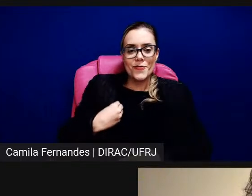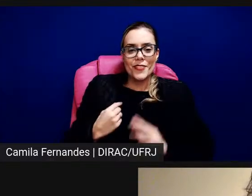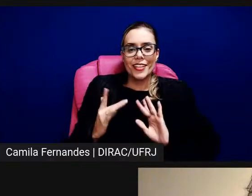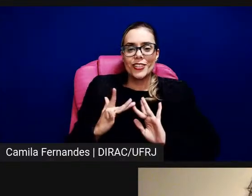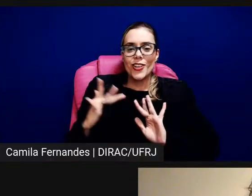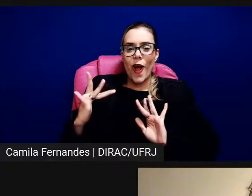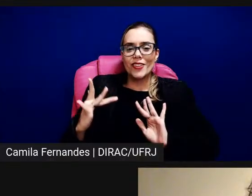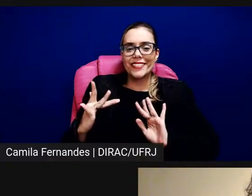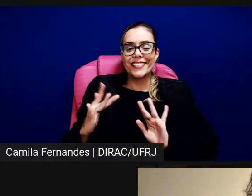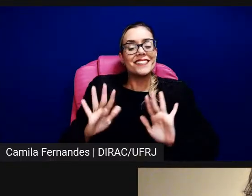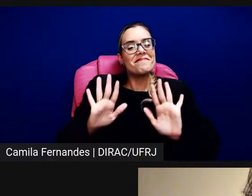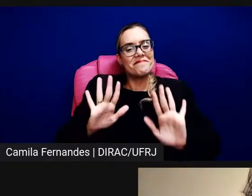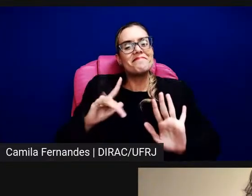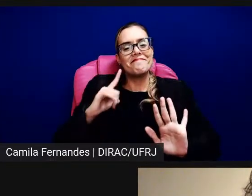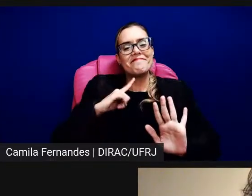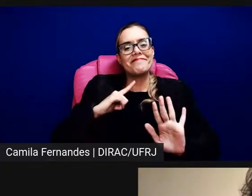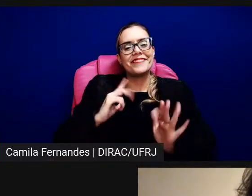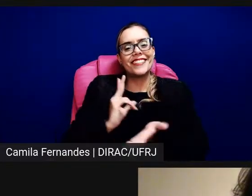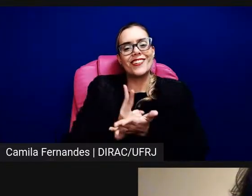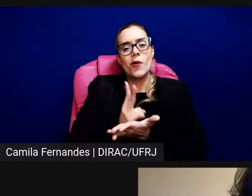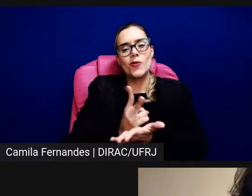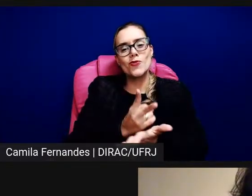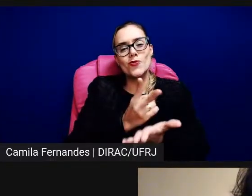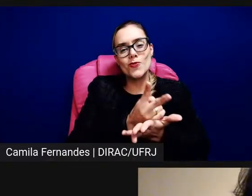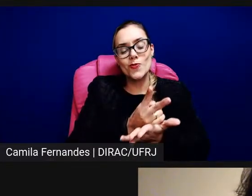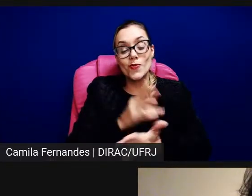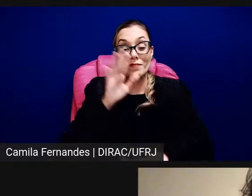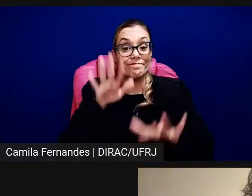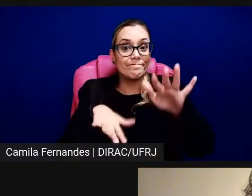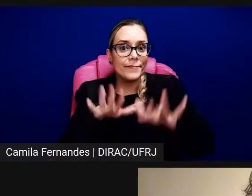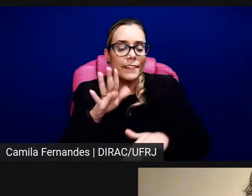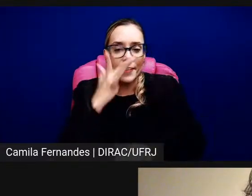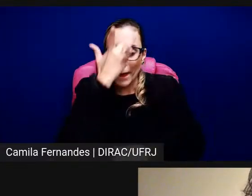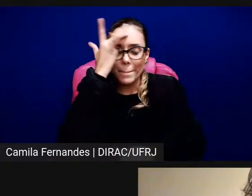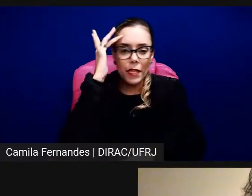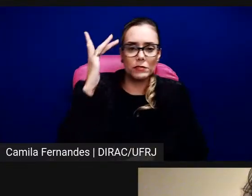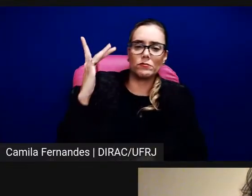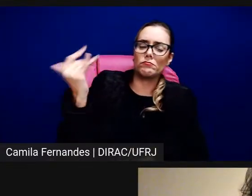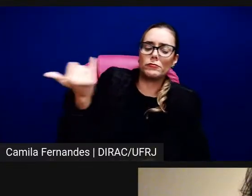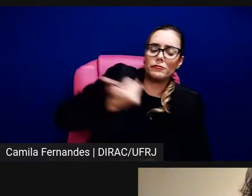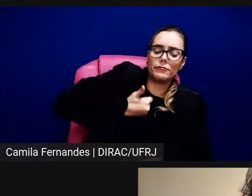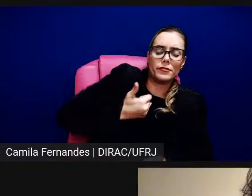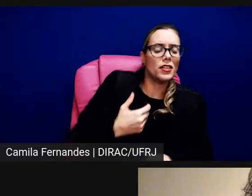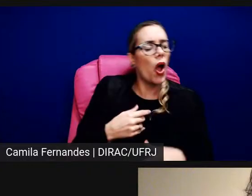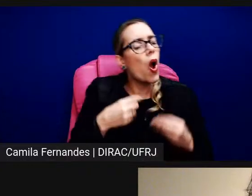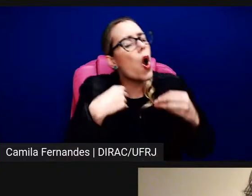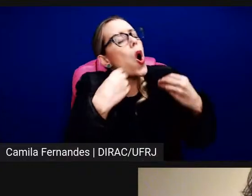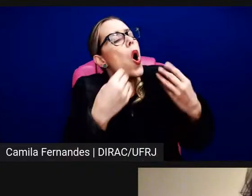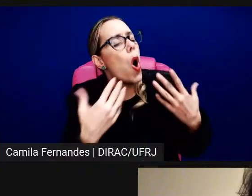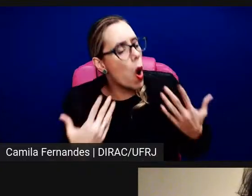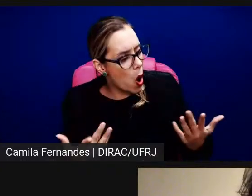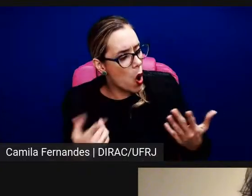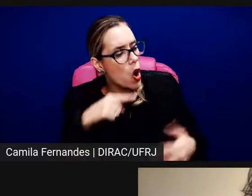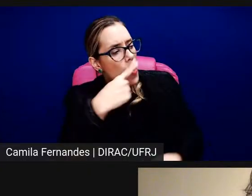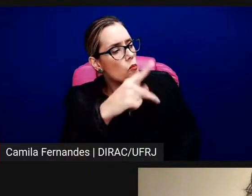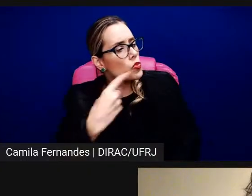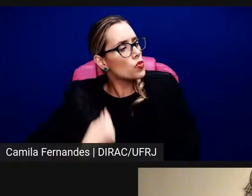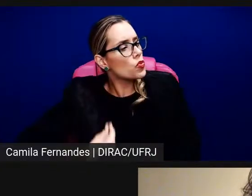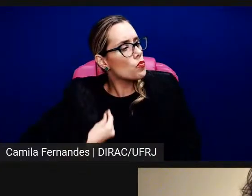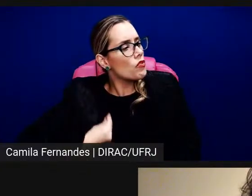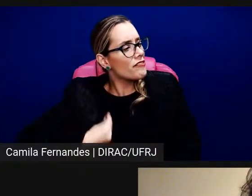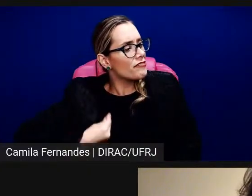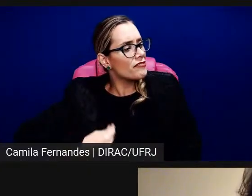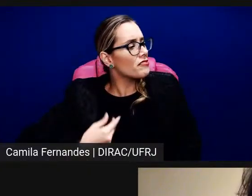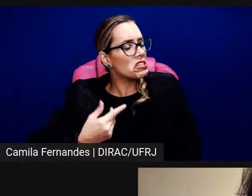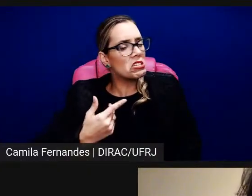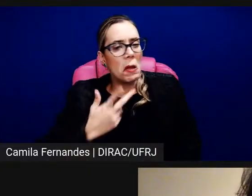nossa, mas como você consegue separar essas histórias da sua própria vida? Como você consegue não se contaminar por elas? sei